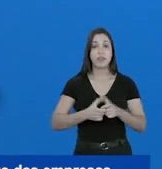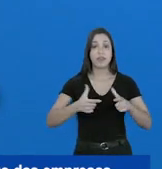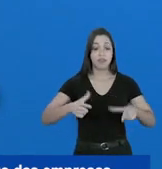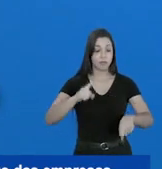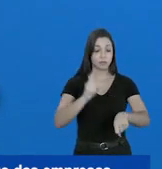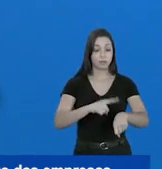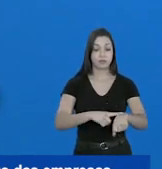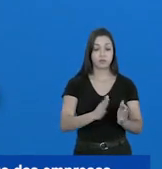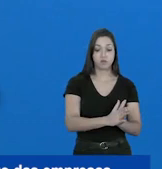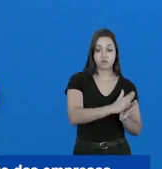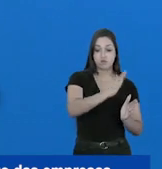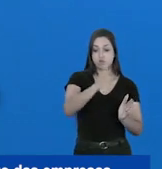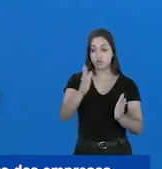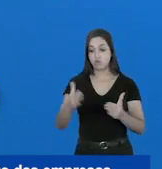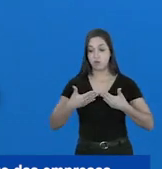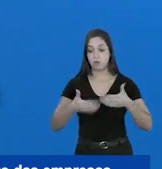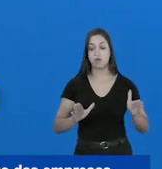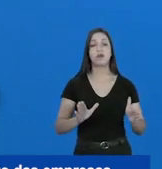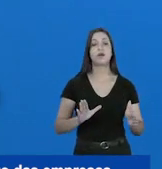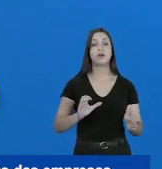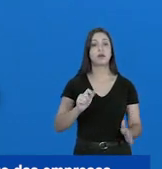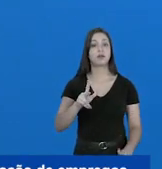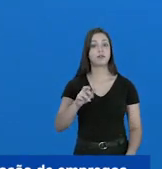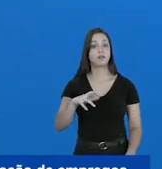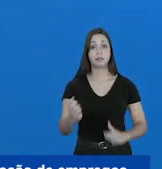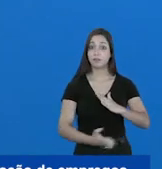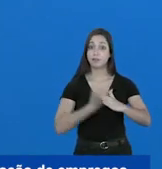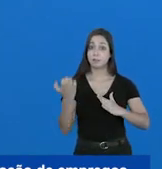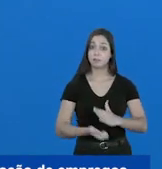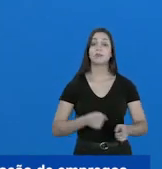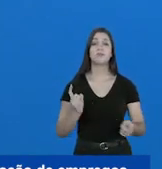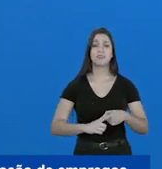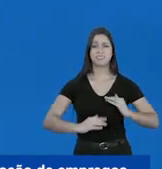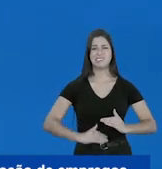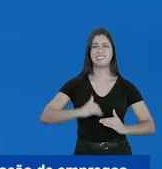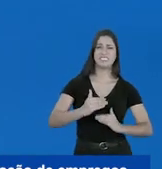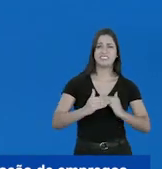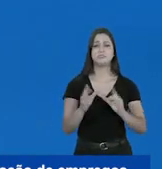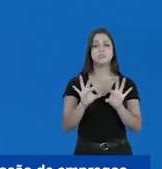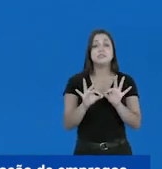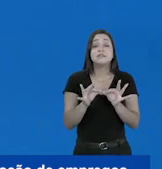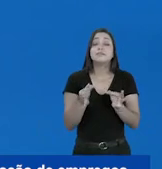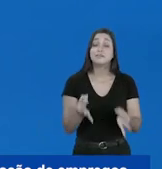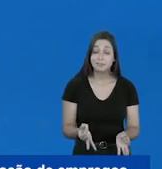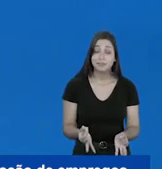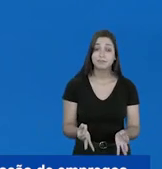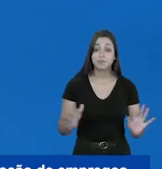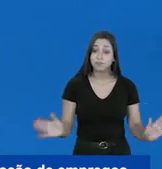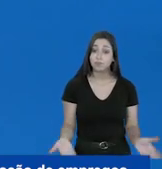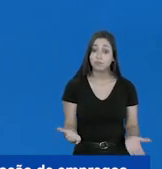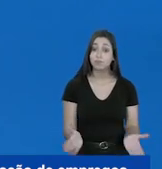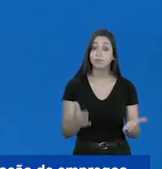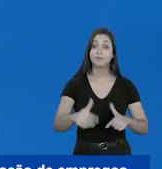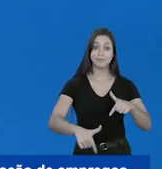o prazo de validade de alvará de funcionamento das empresas, desburacratizando as atividades comerciais para